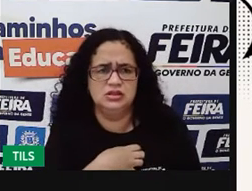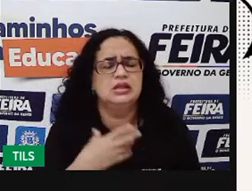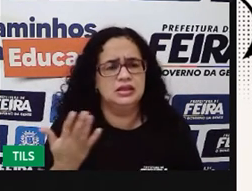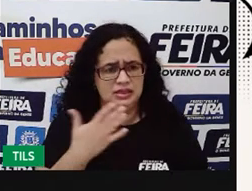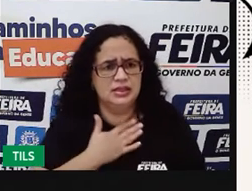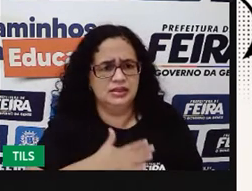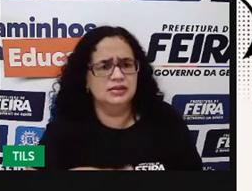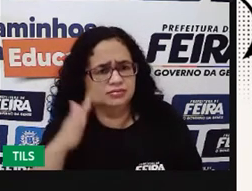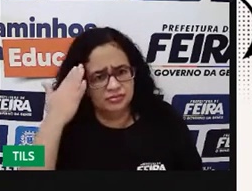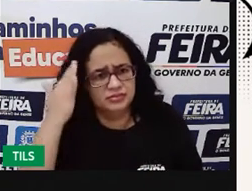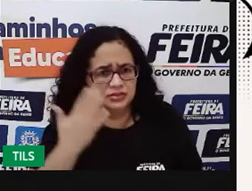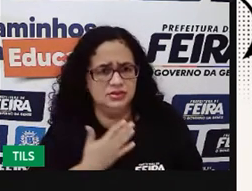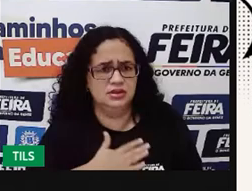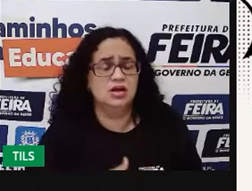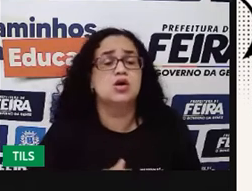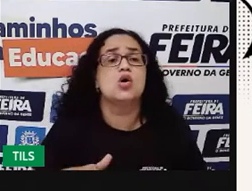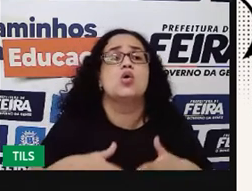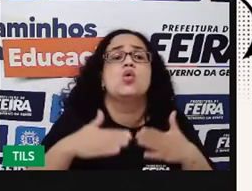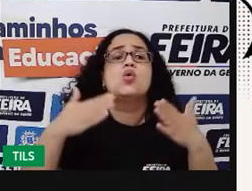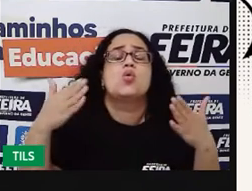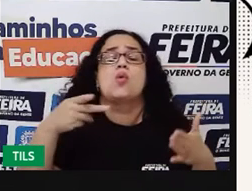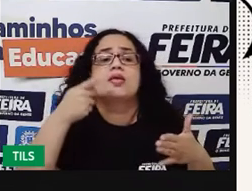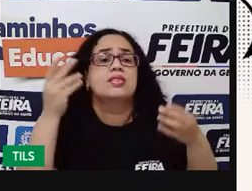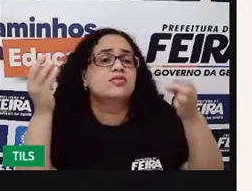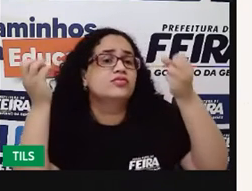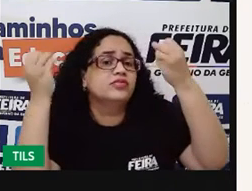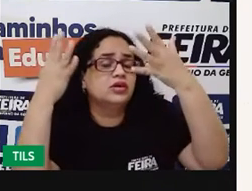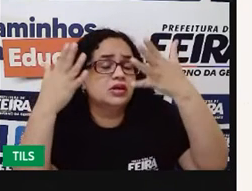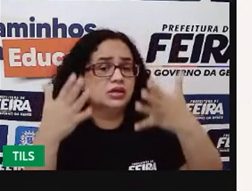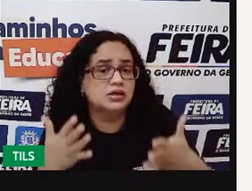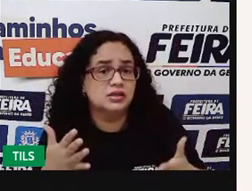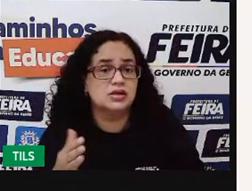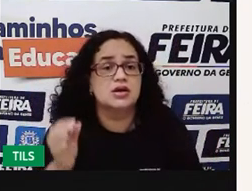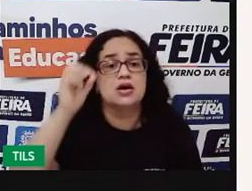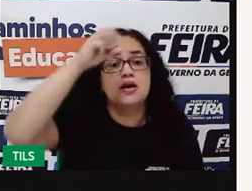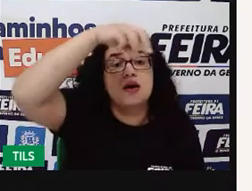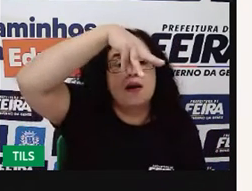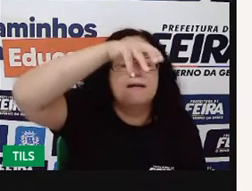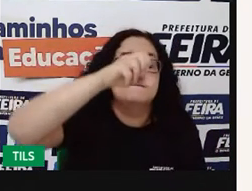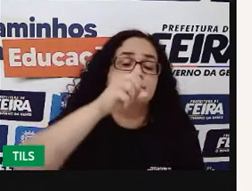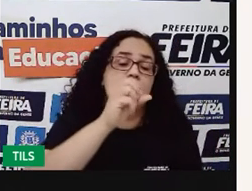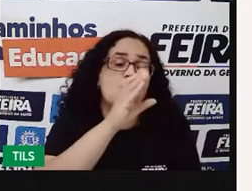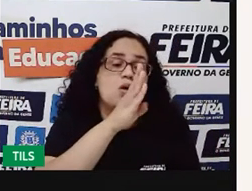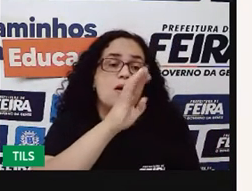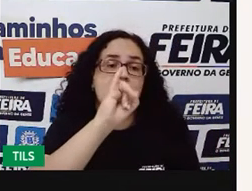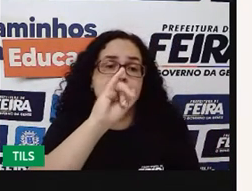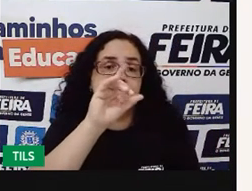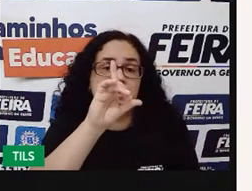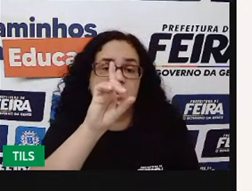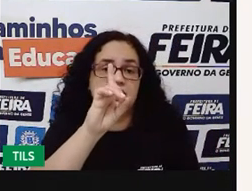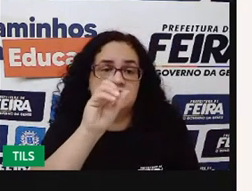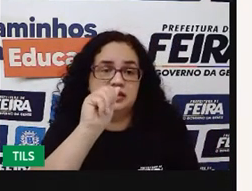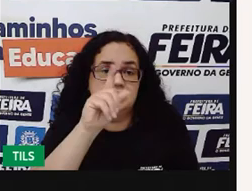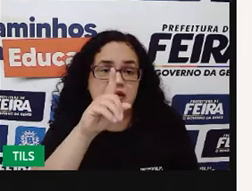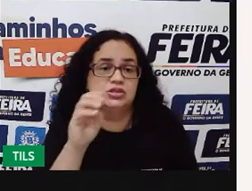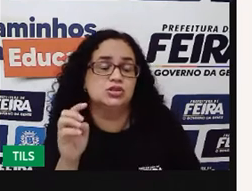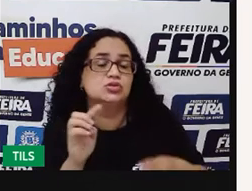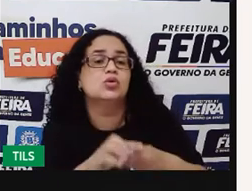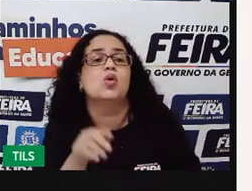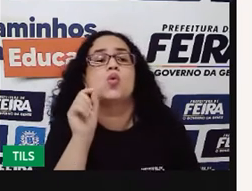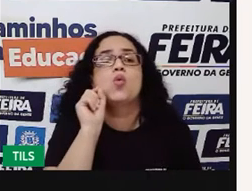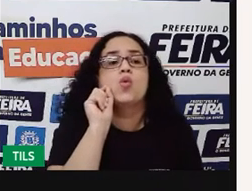Tranquilo? Quando a gente fala, então, de morbidade, né? A gente tem alguns outros